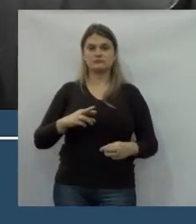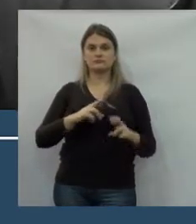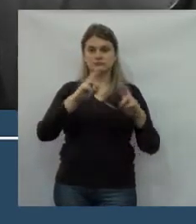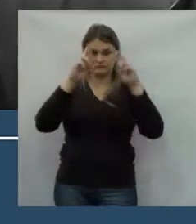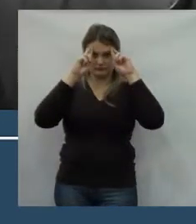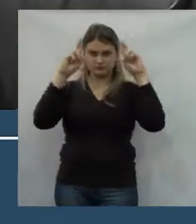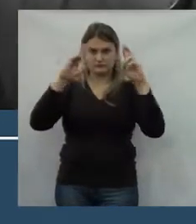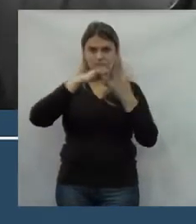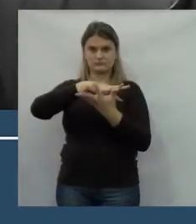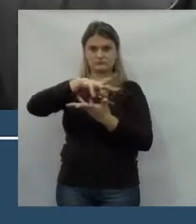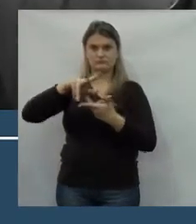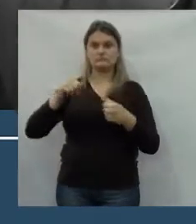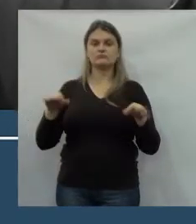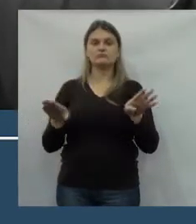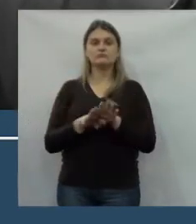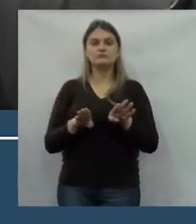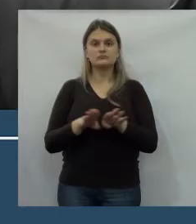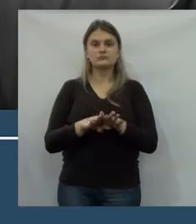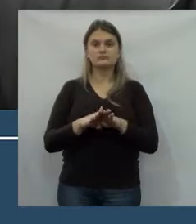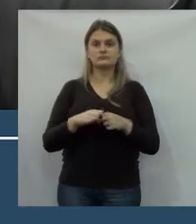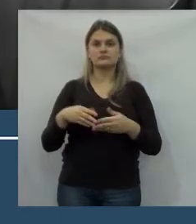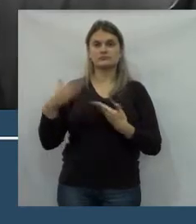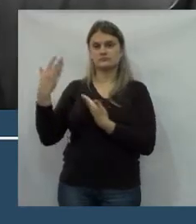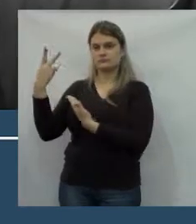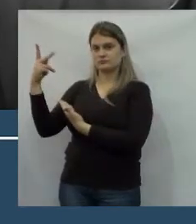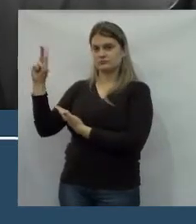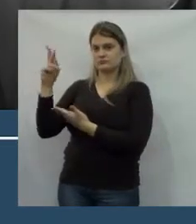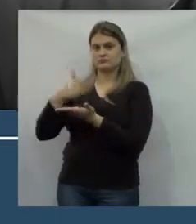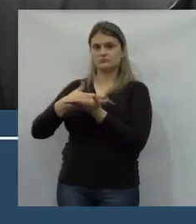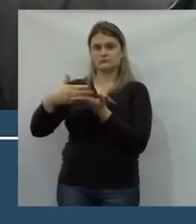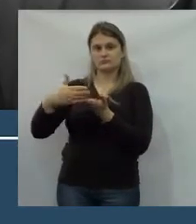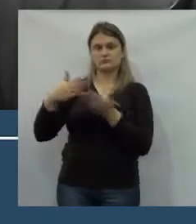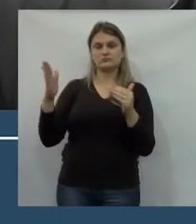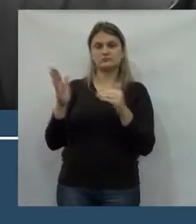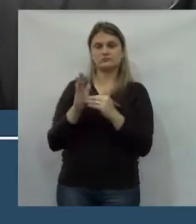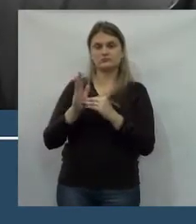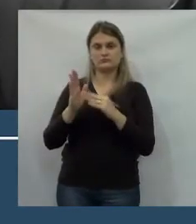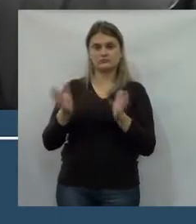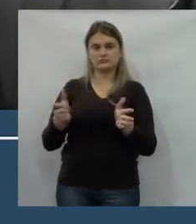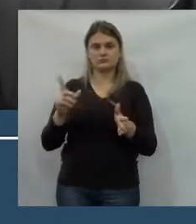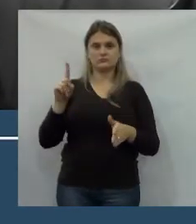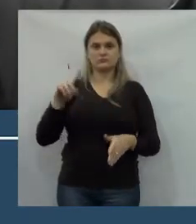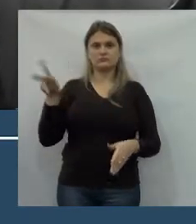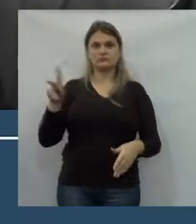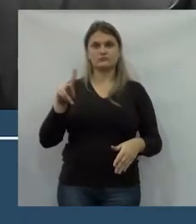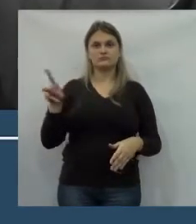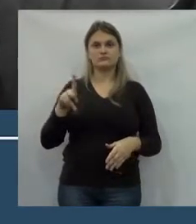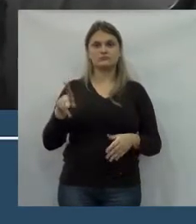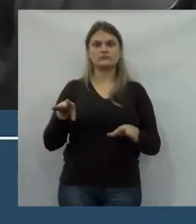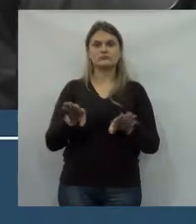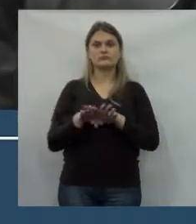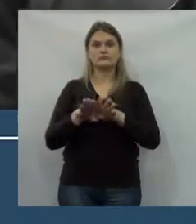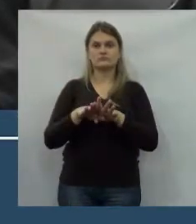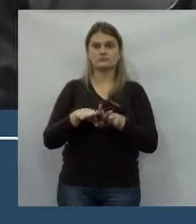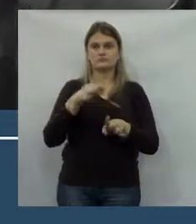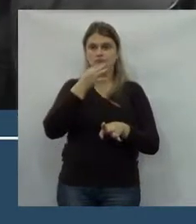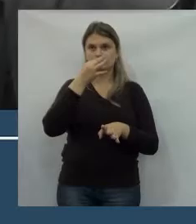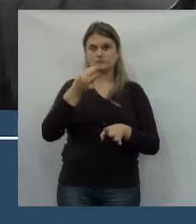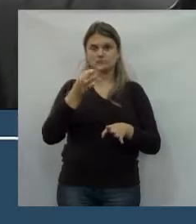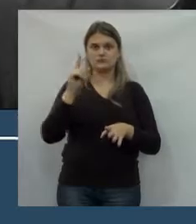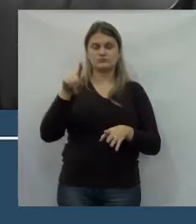respeito do mundo e, nossa senhoria, como, e até hoje, é professor, que talvez